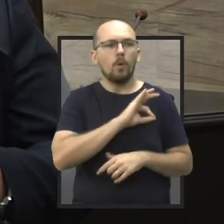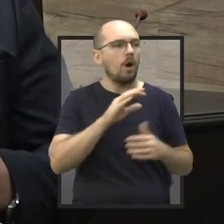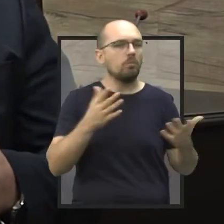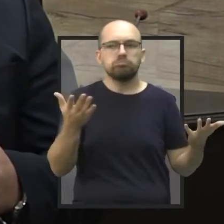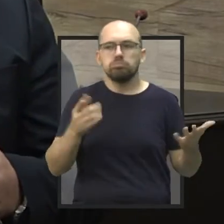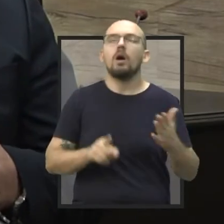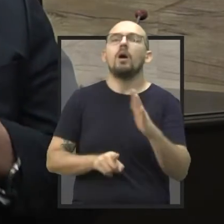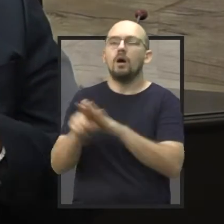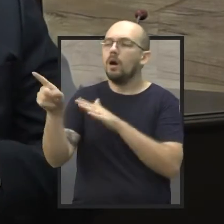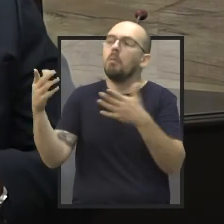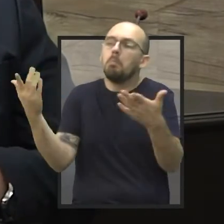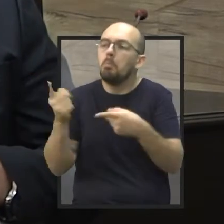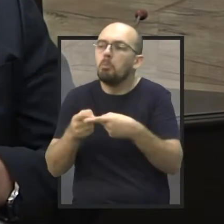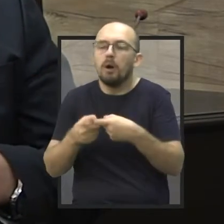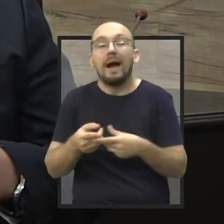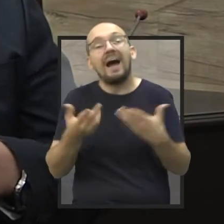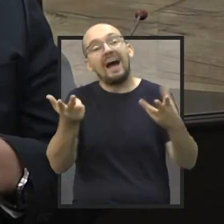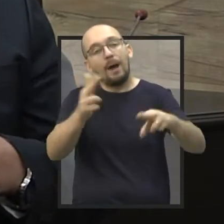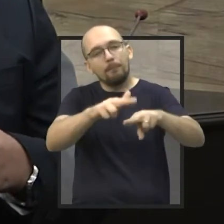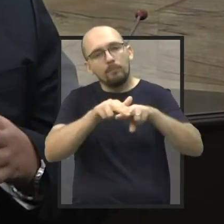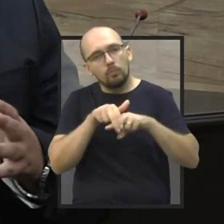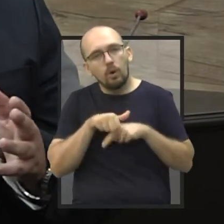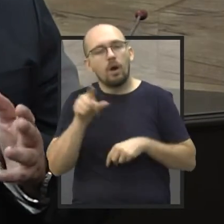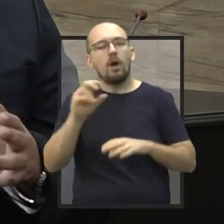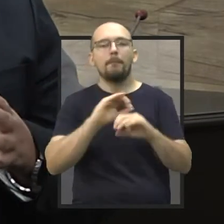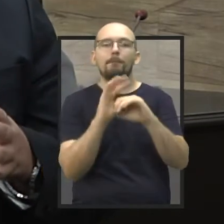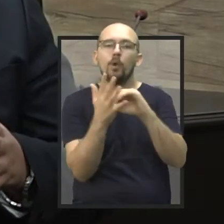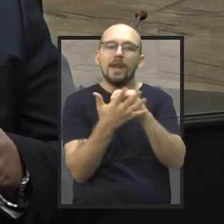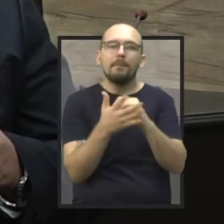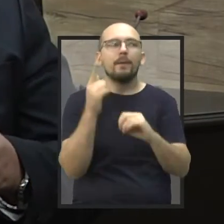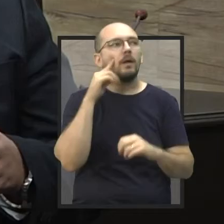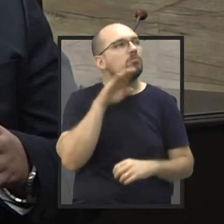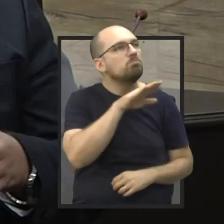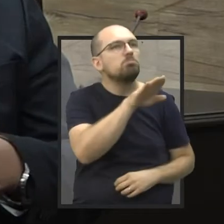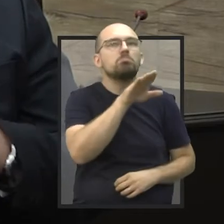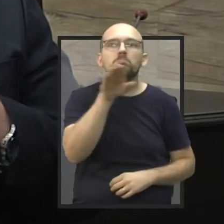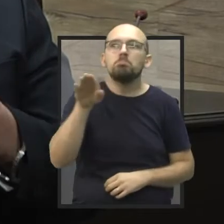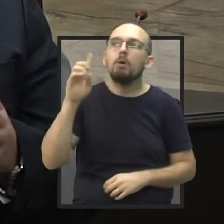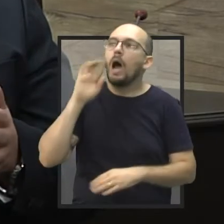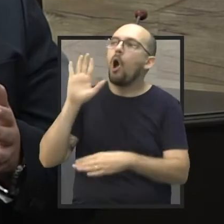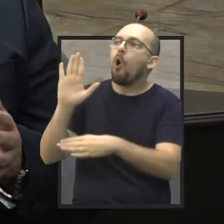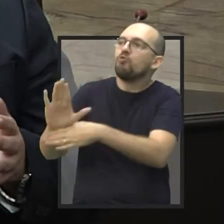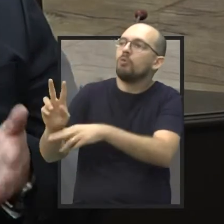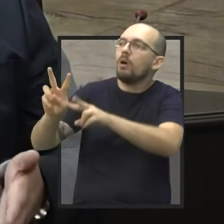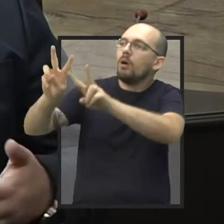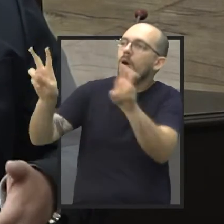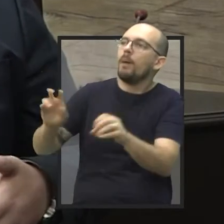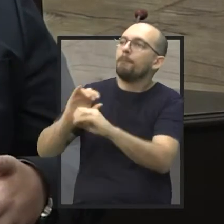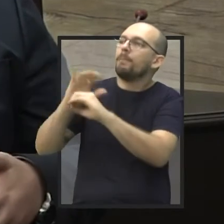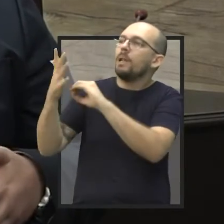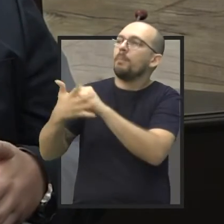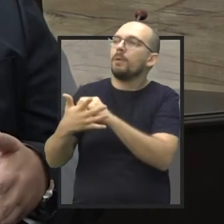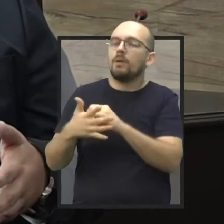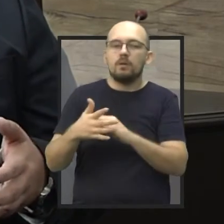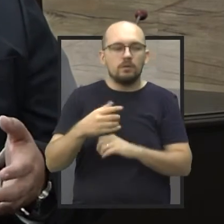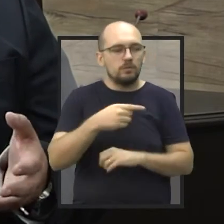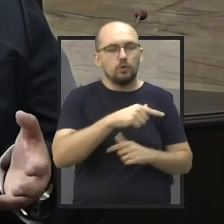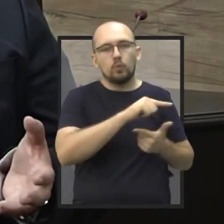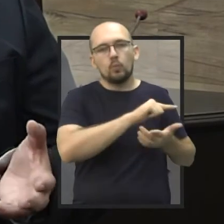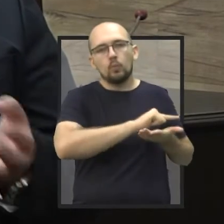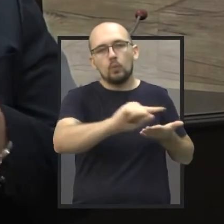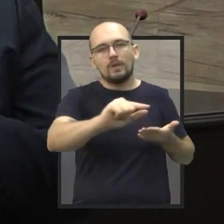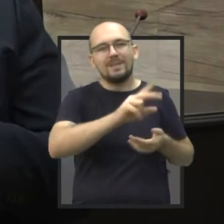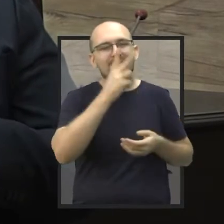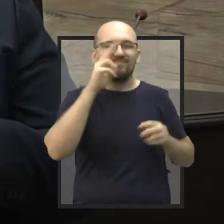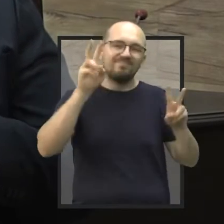informado que, por conta da pandemia, para verificação de aglomeração, para ajudar a fiscalização da prefeitura, eles